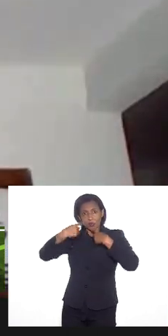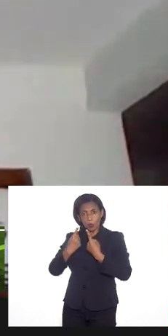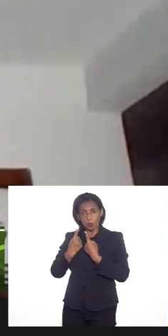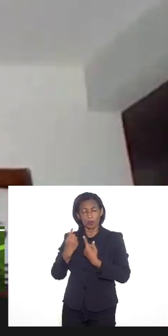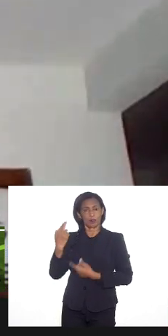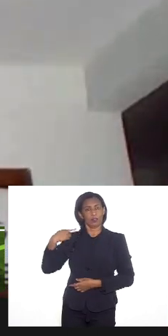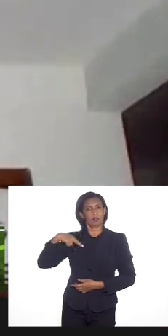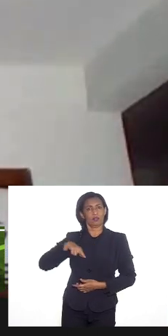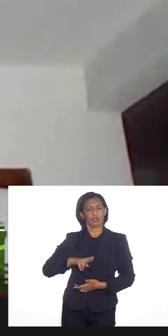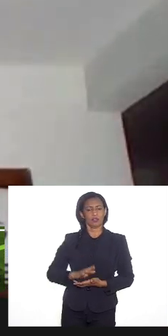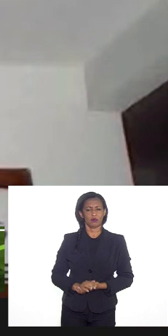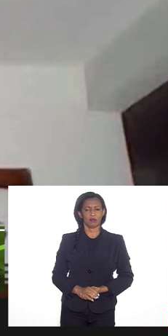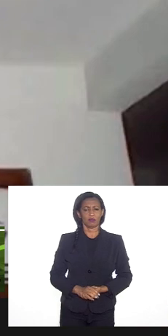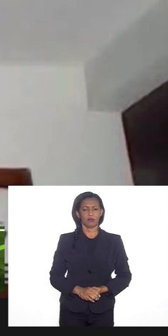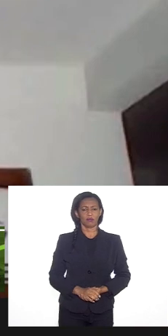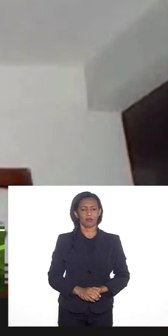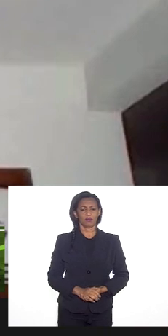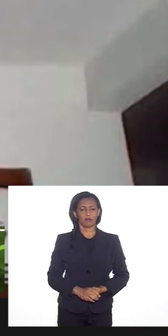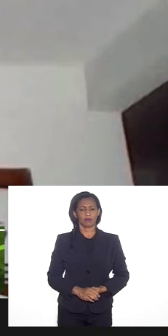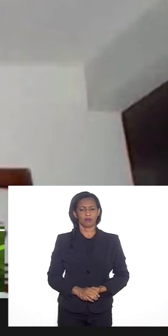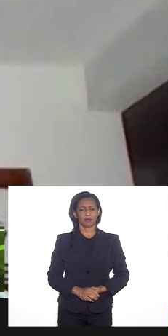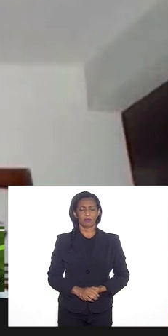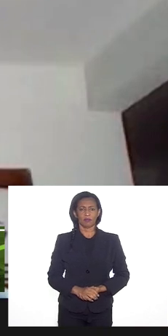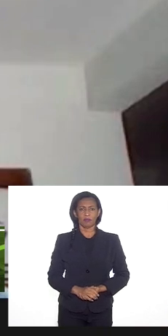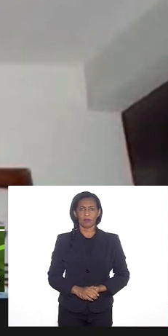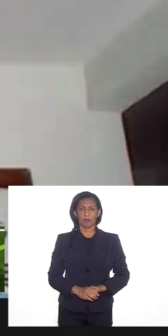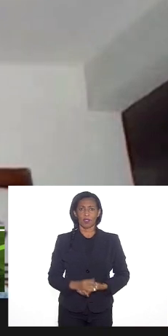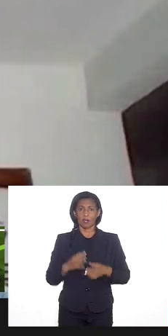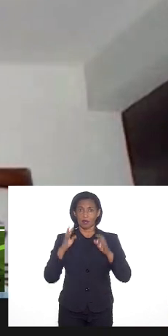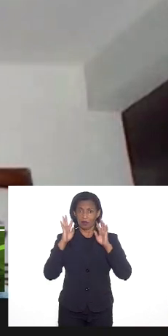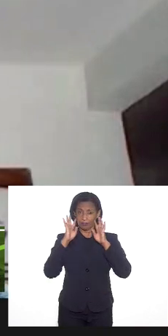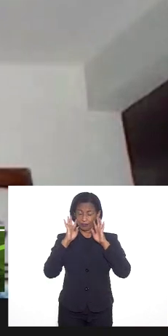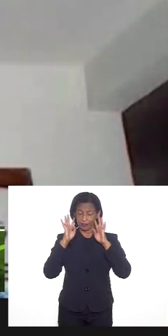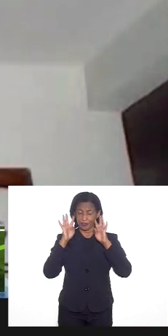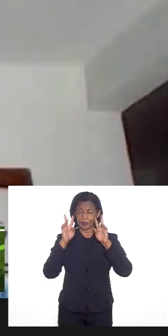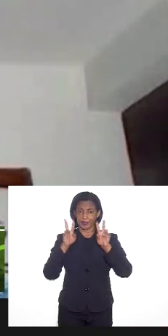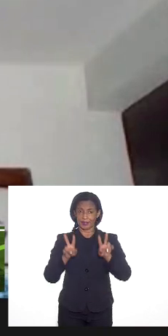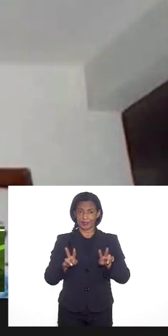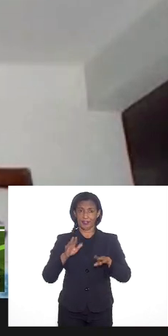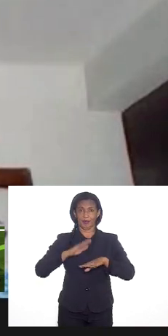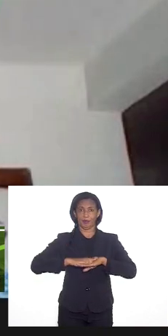se atentem mais. Eu acho que essa